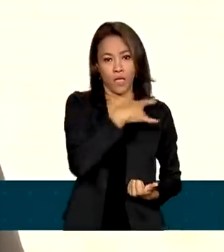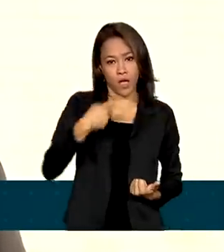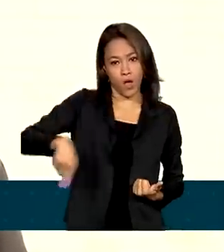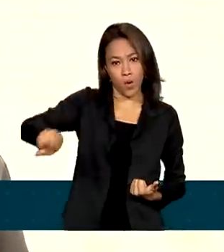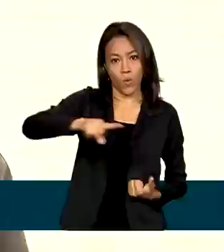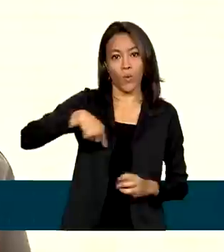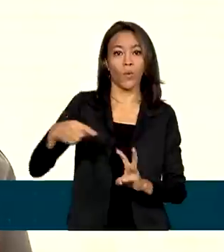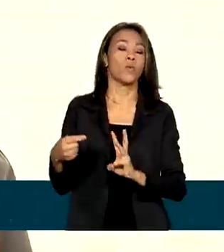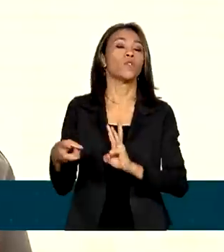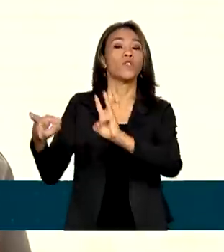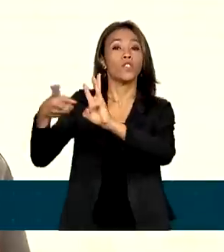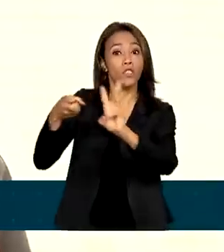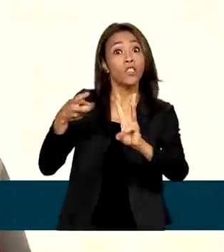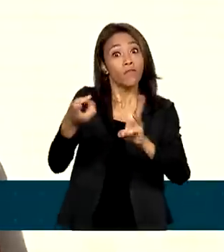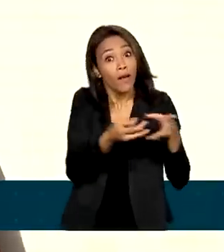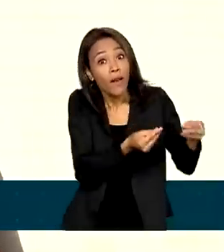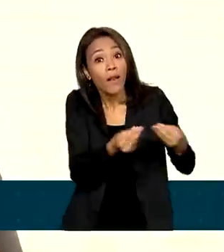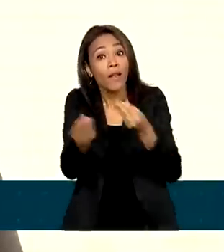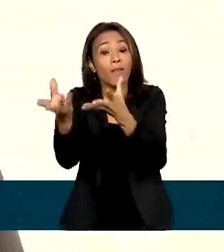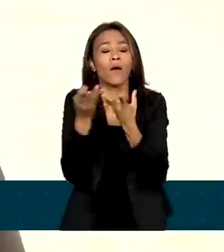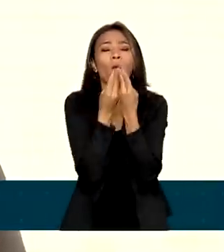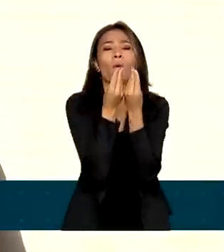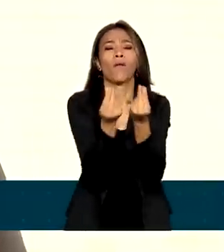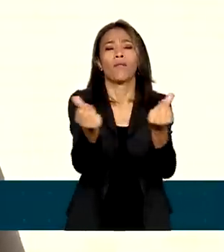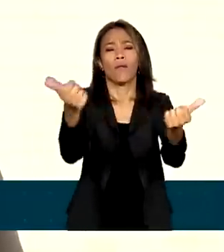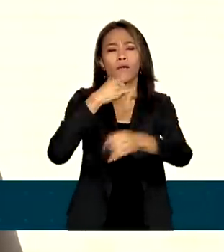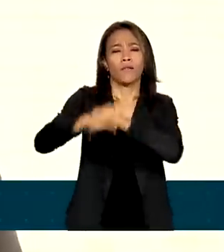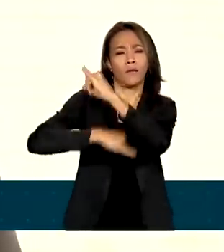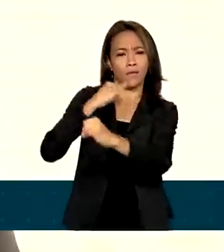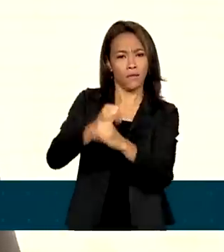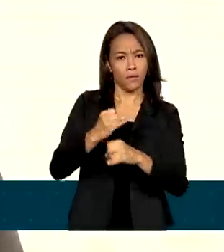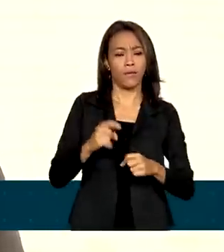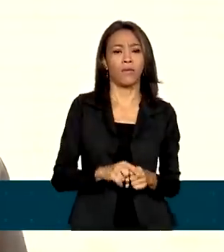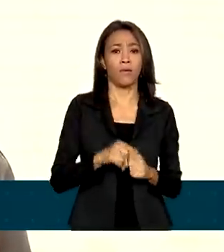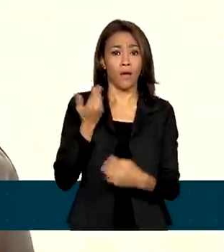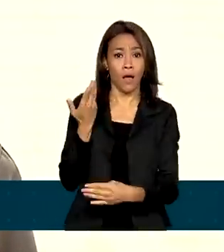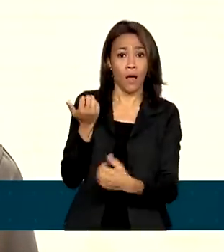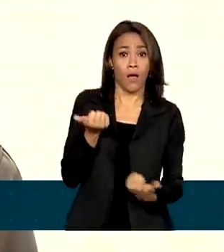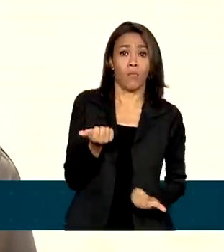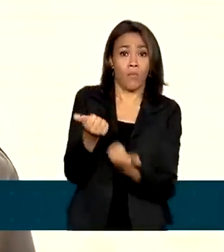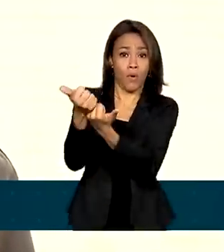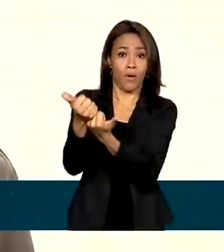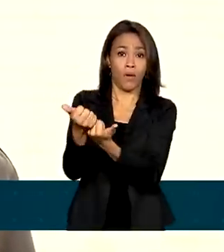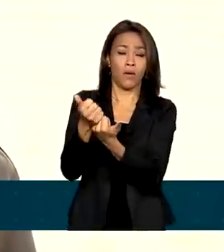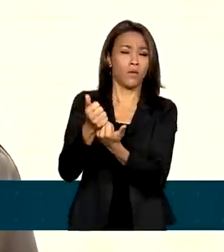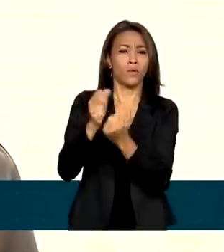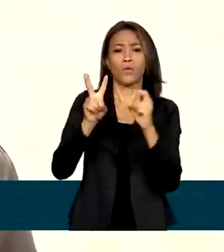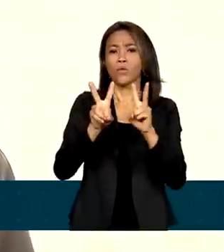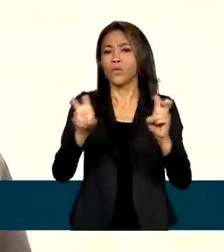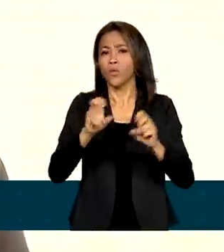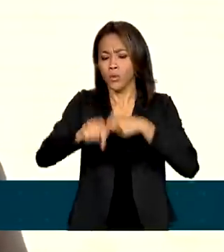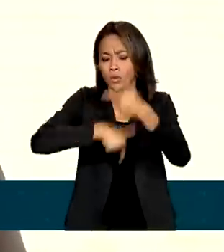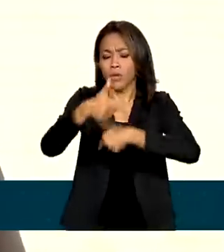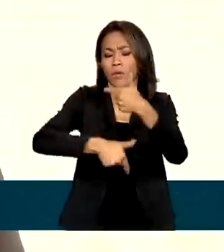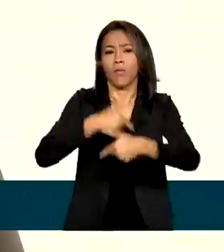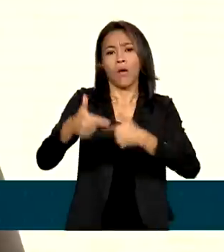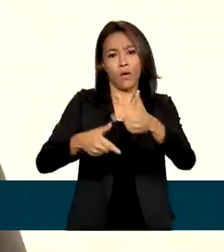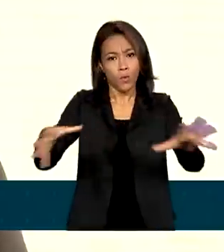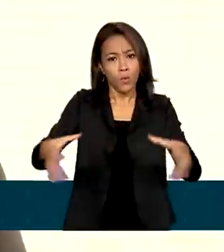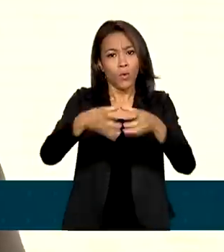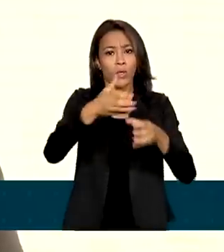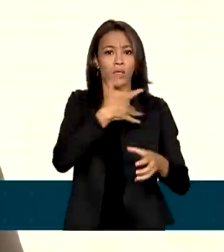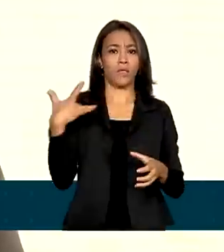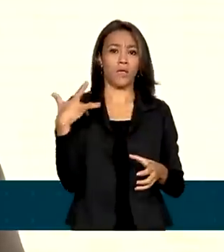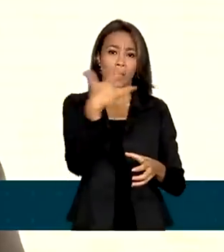conectividade de alta qualidade para esses pontos, apoiando todas as iniciativas de saúde para ajudar